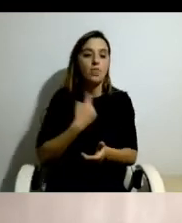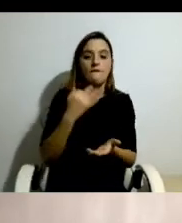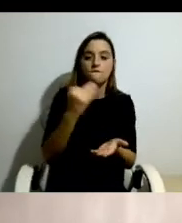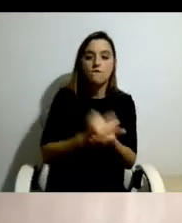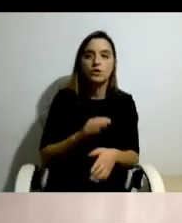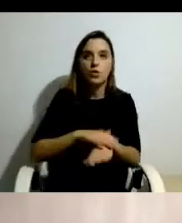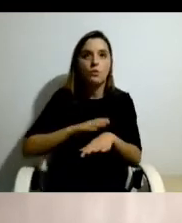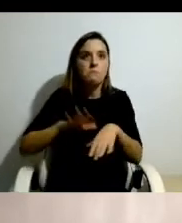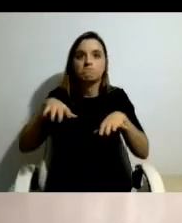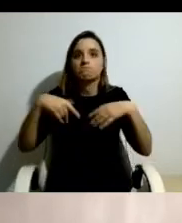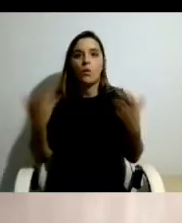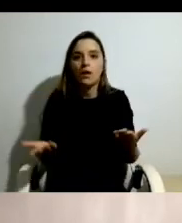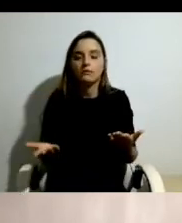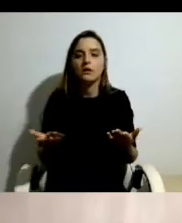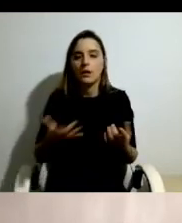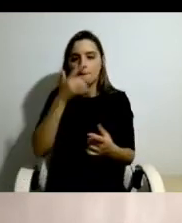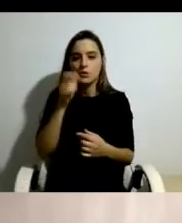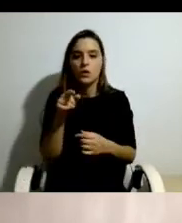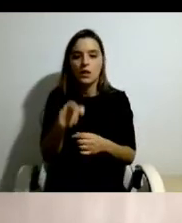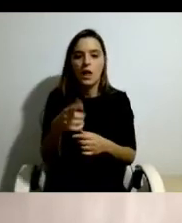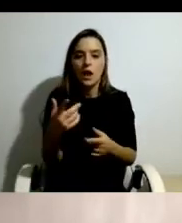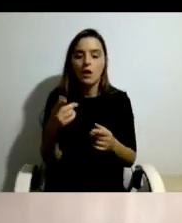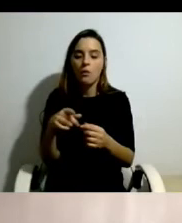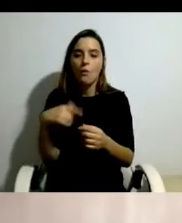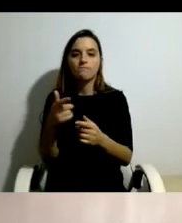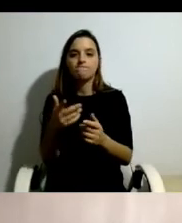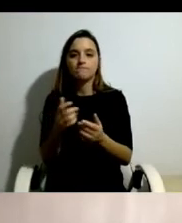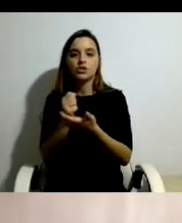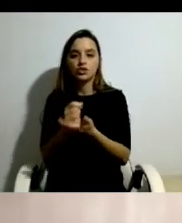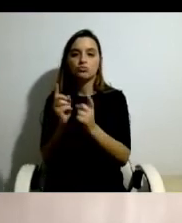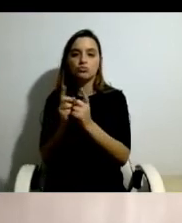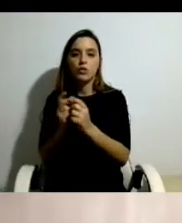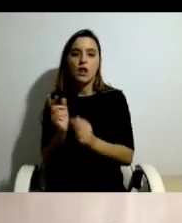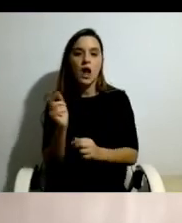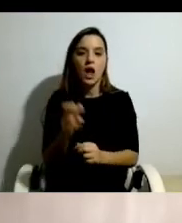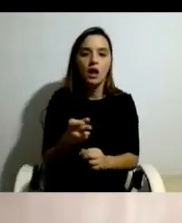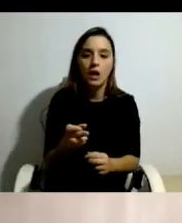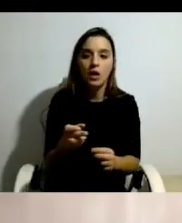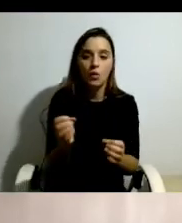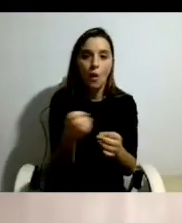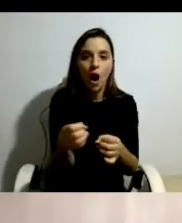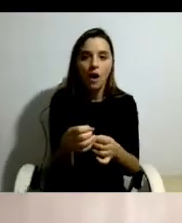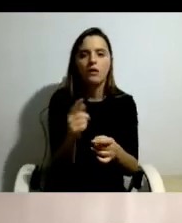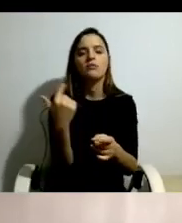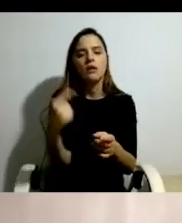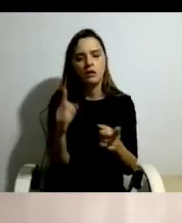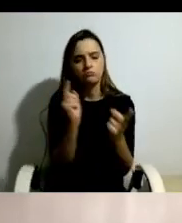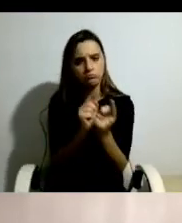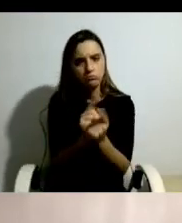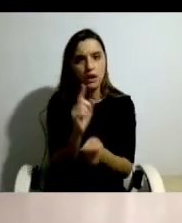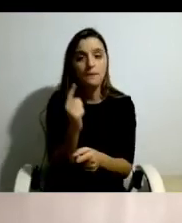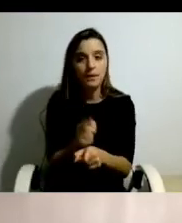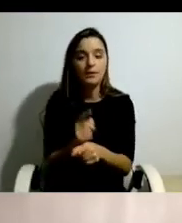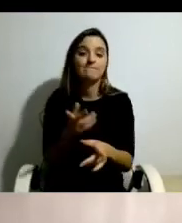razão, as pessoas não ficavam sem assistência pessoal. Isto criou uma grande insegurança que os